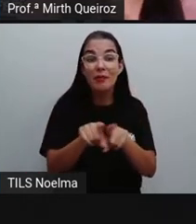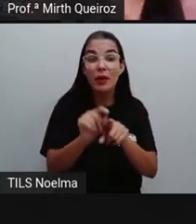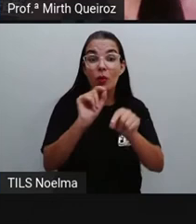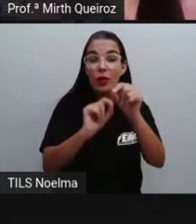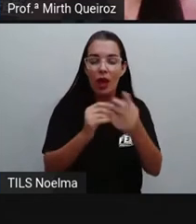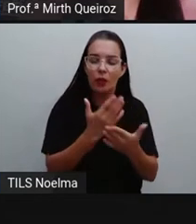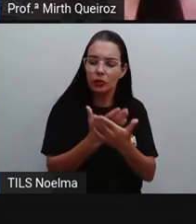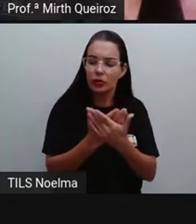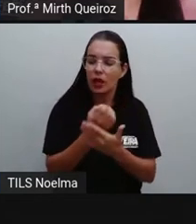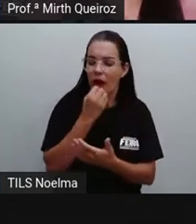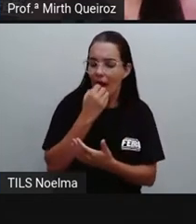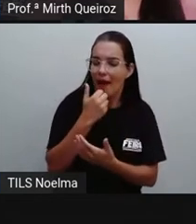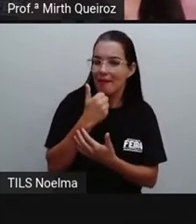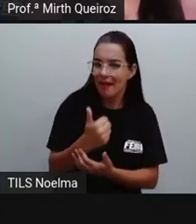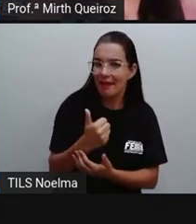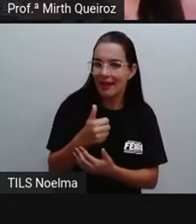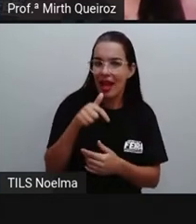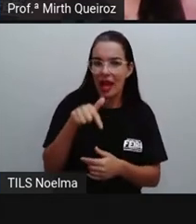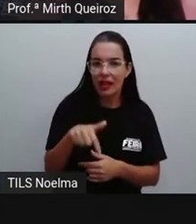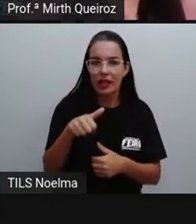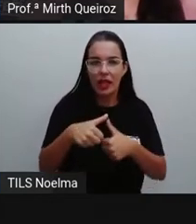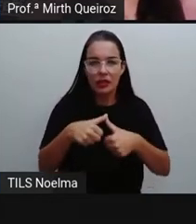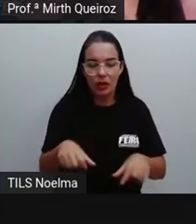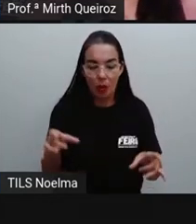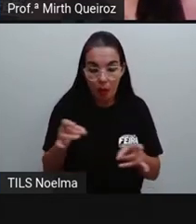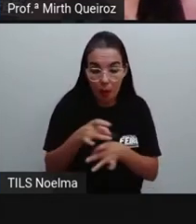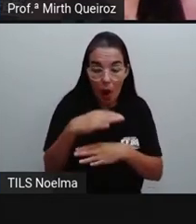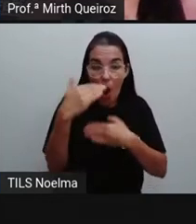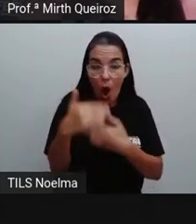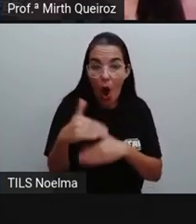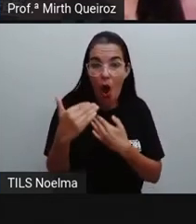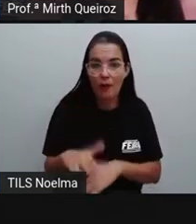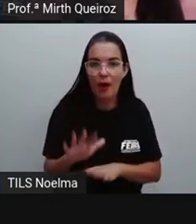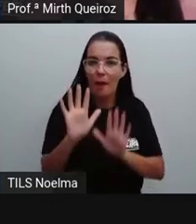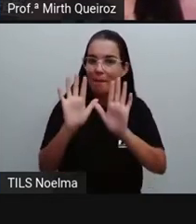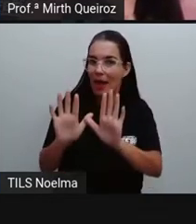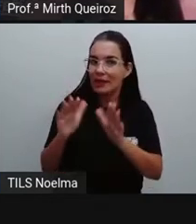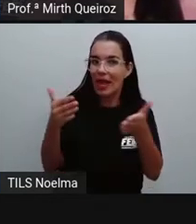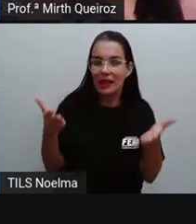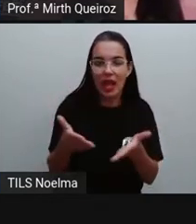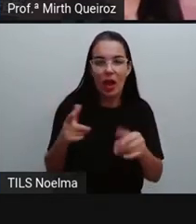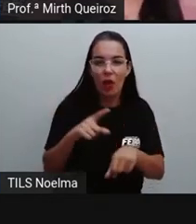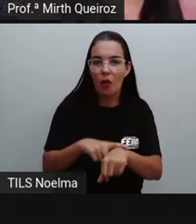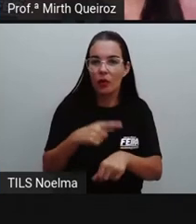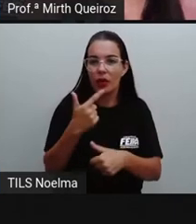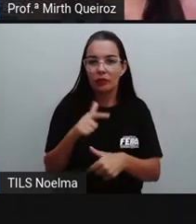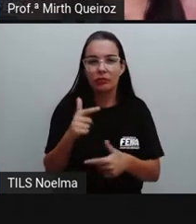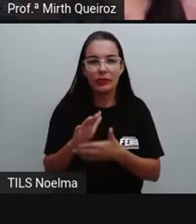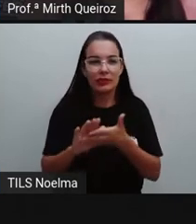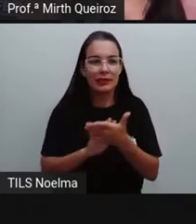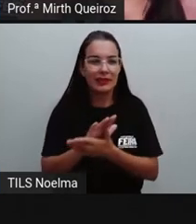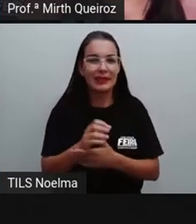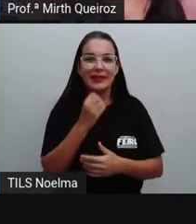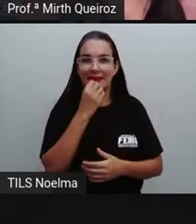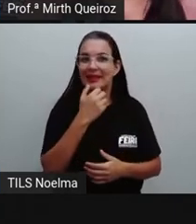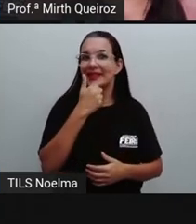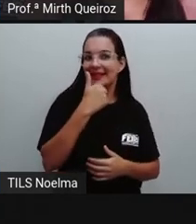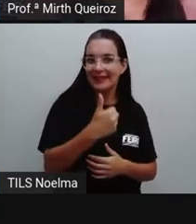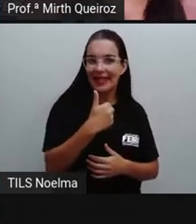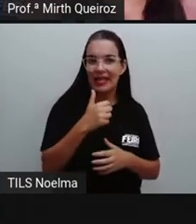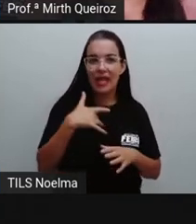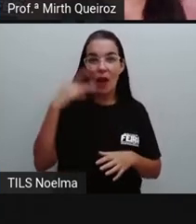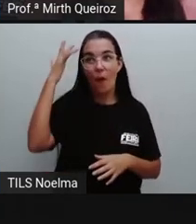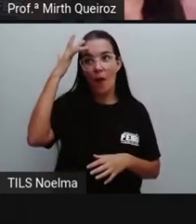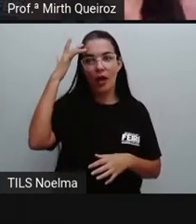os estudos estão indo bem. Estou encerrando as provas, mas até agora me saí bem. Acho que